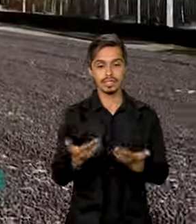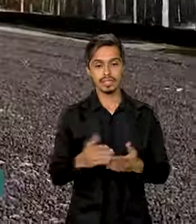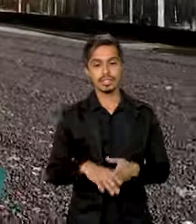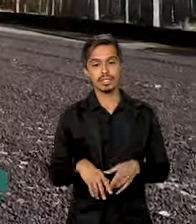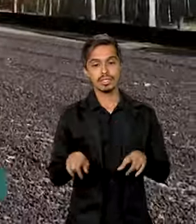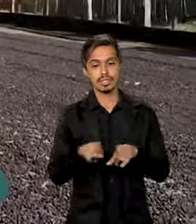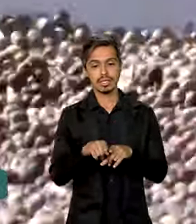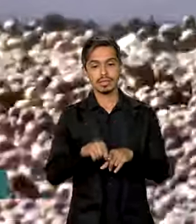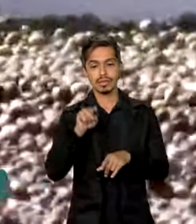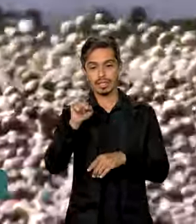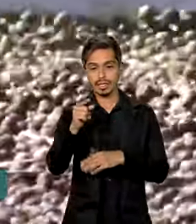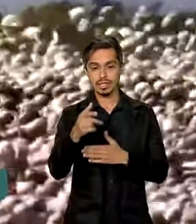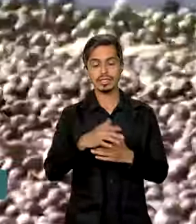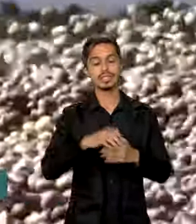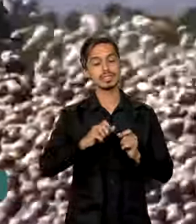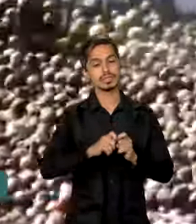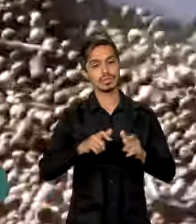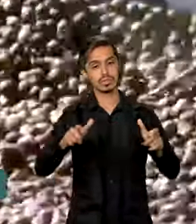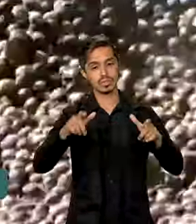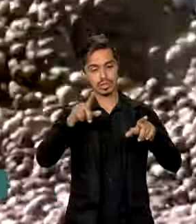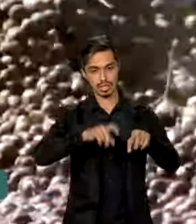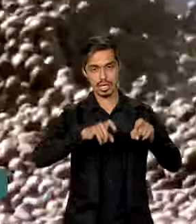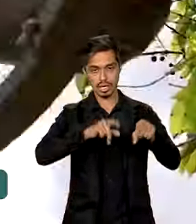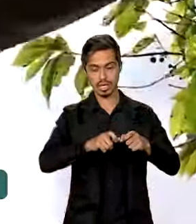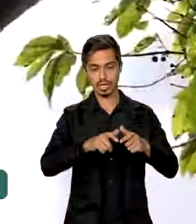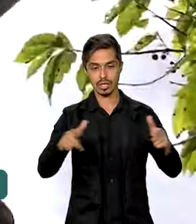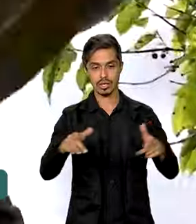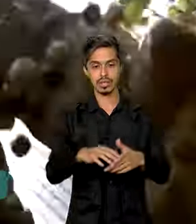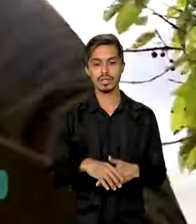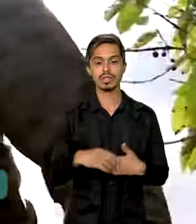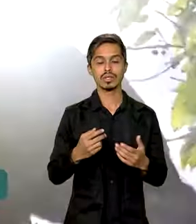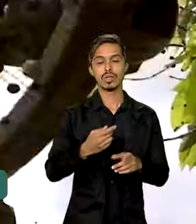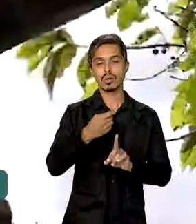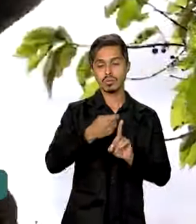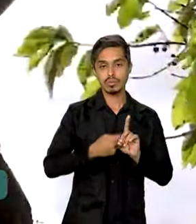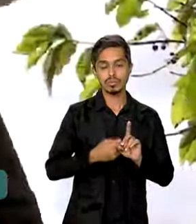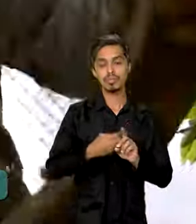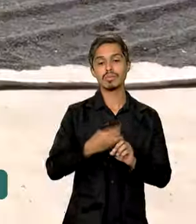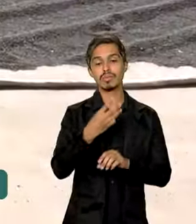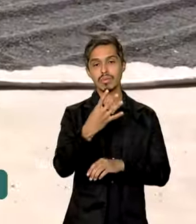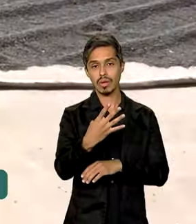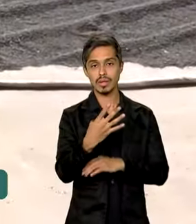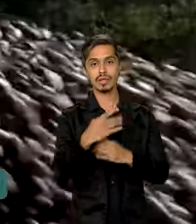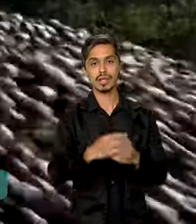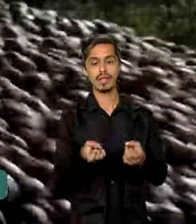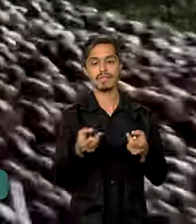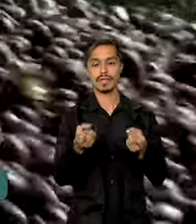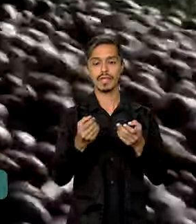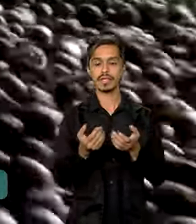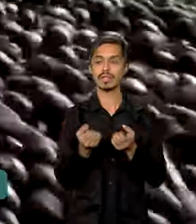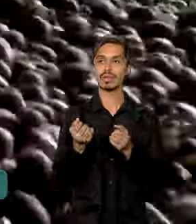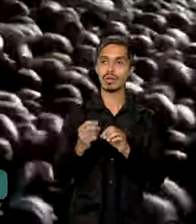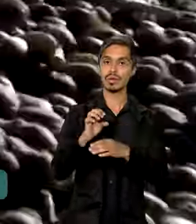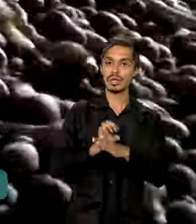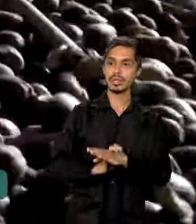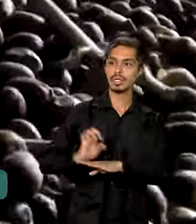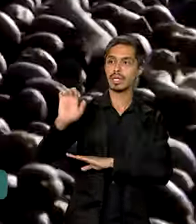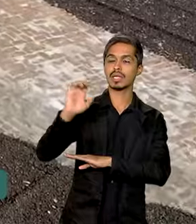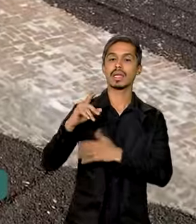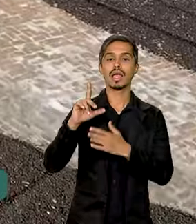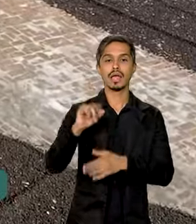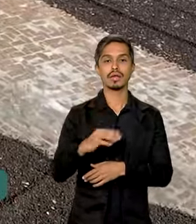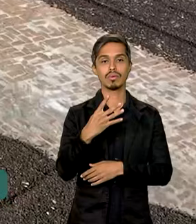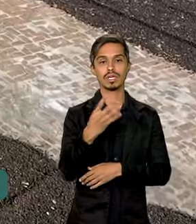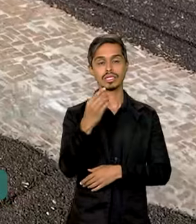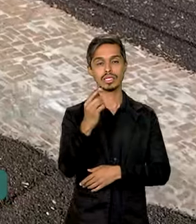também estão crescendo. Nos primeiros quatro meses de 2024, as vendas ao exterior registraram um aumento de 46